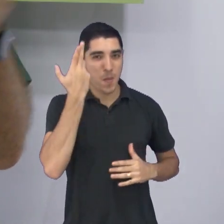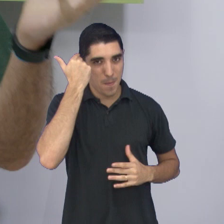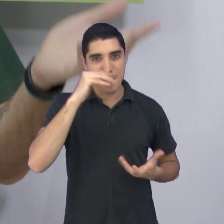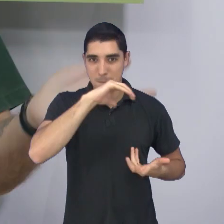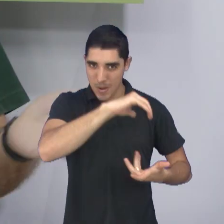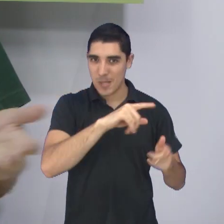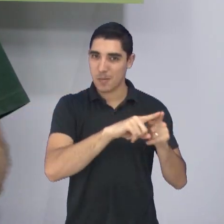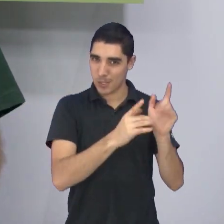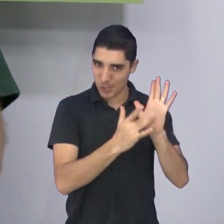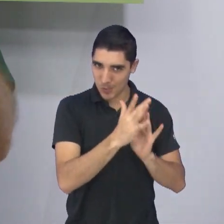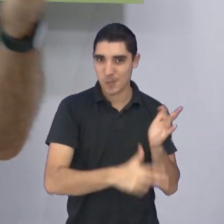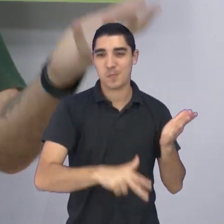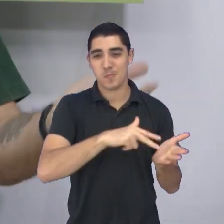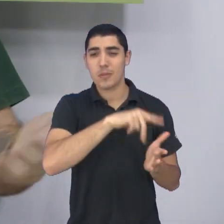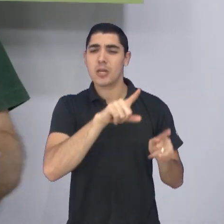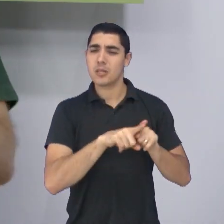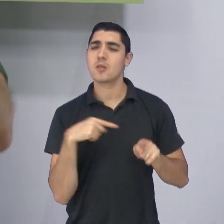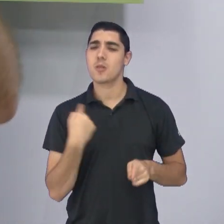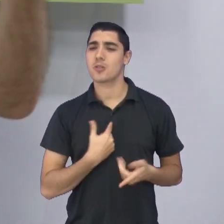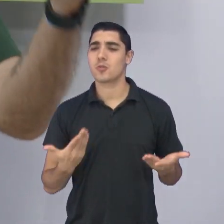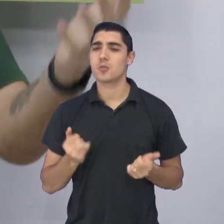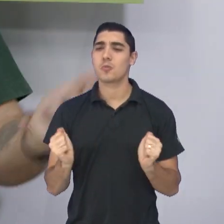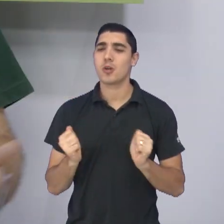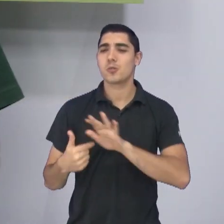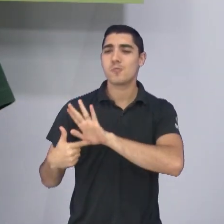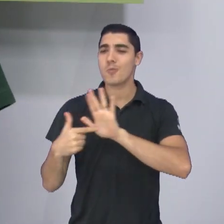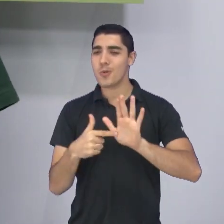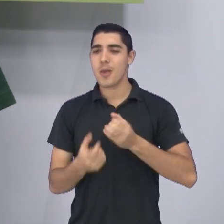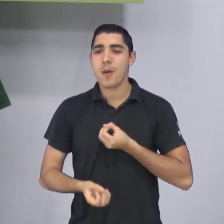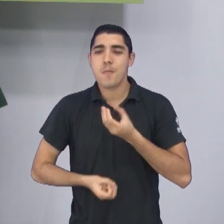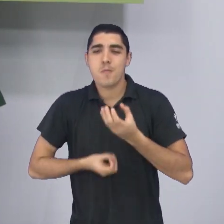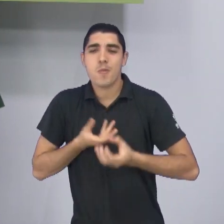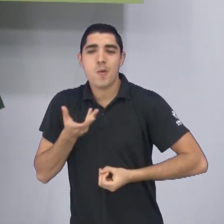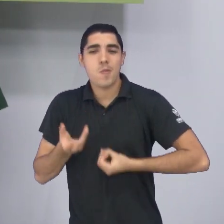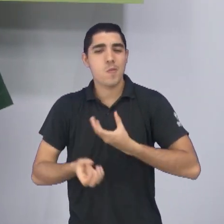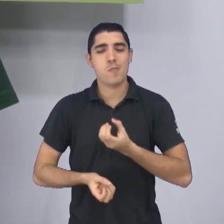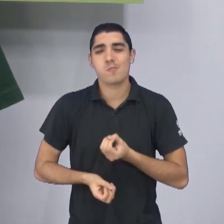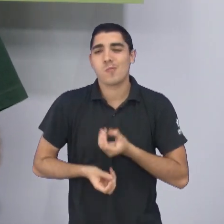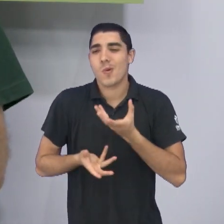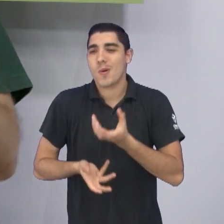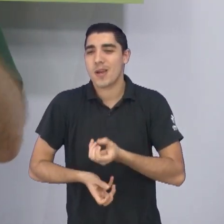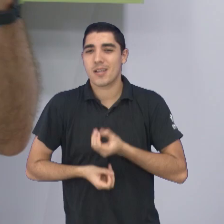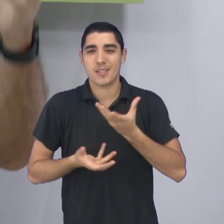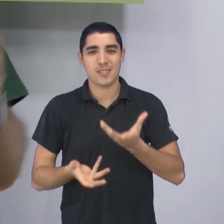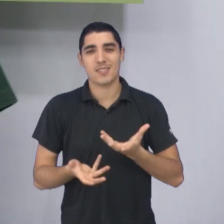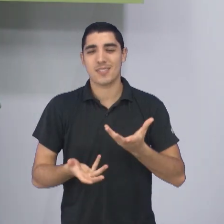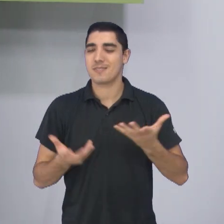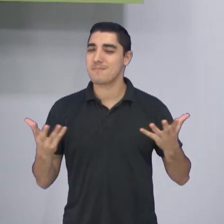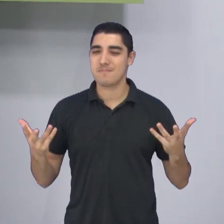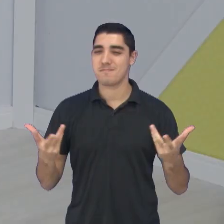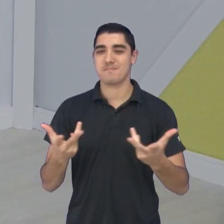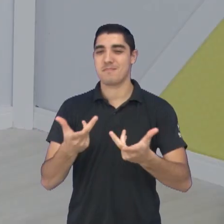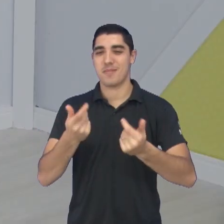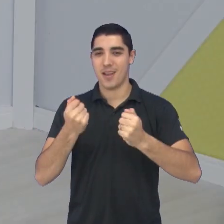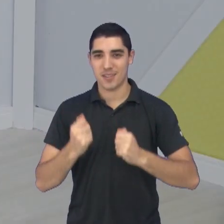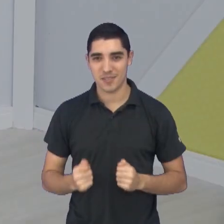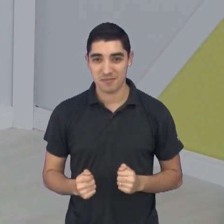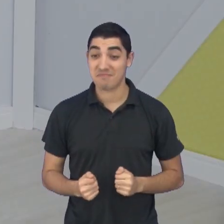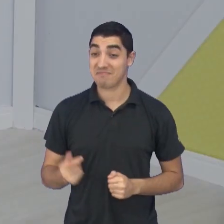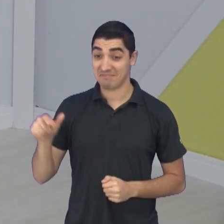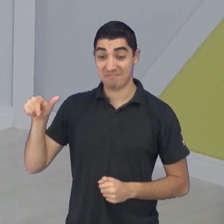e hoje até com um pouco de poesia. A gente pode fazer poesias durante as matérias. Tá uma beleza hoje. Tá,